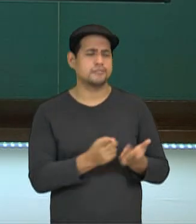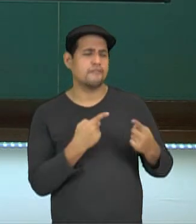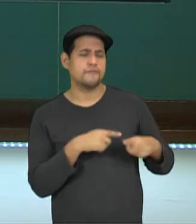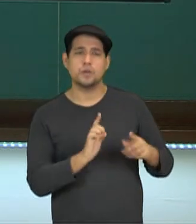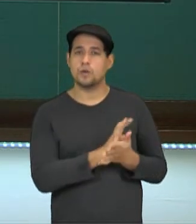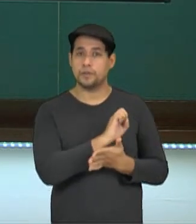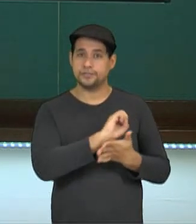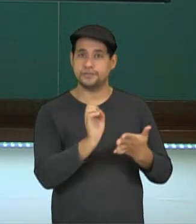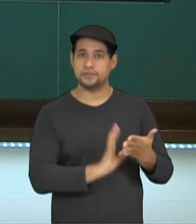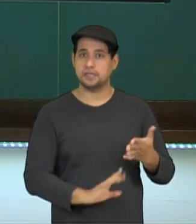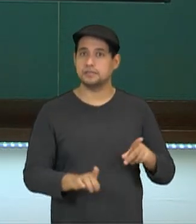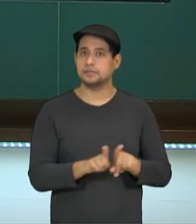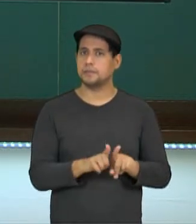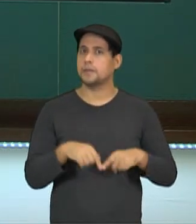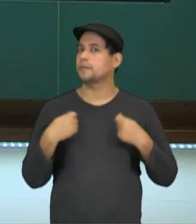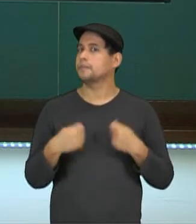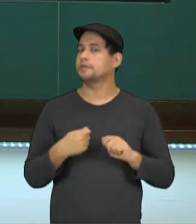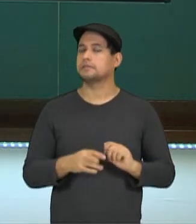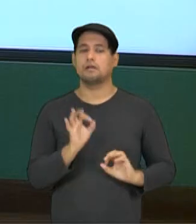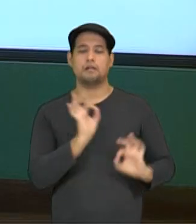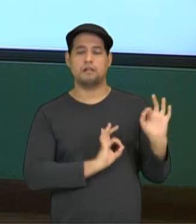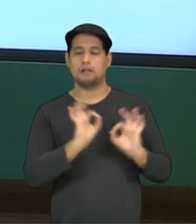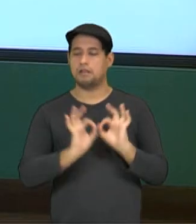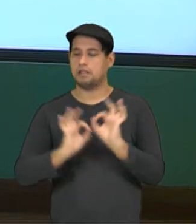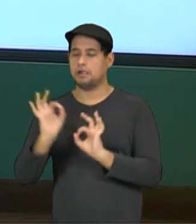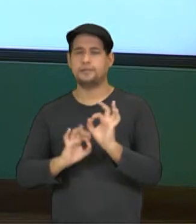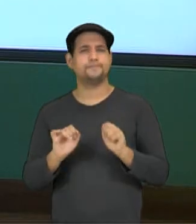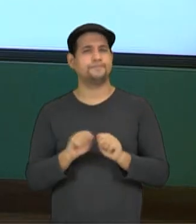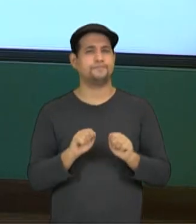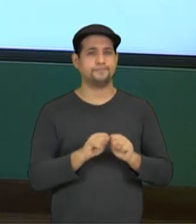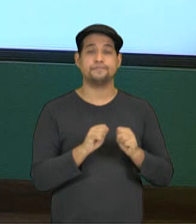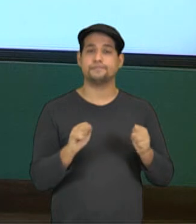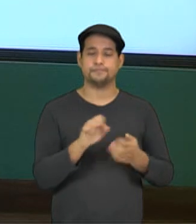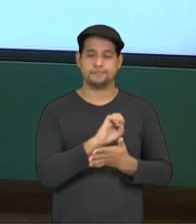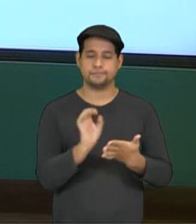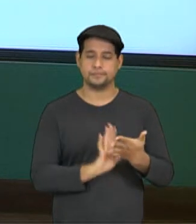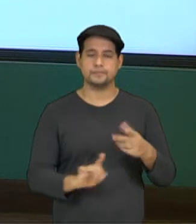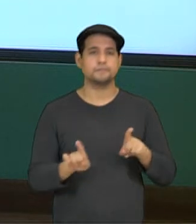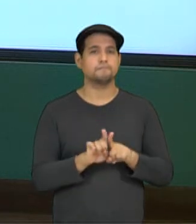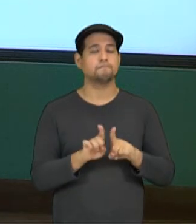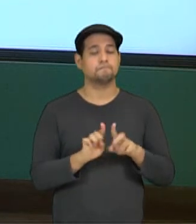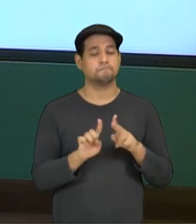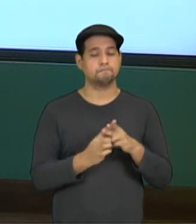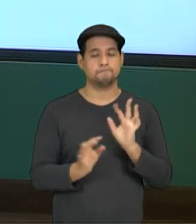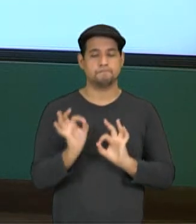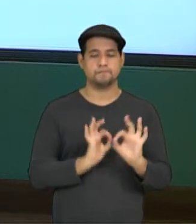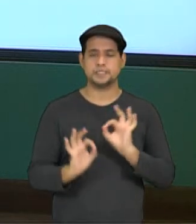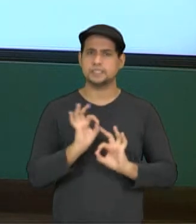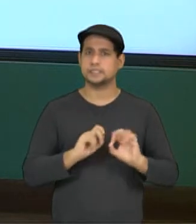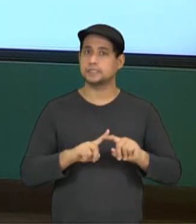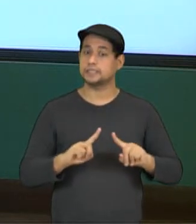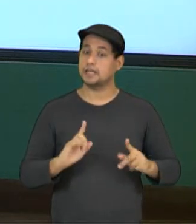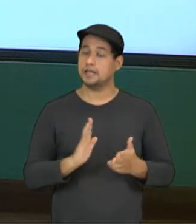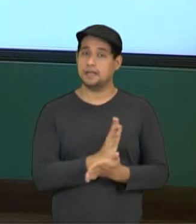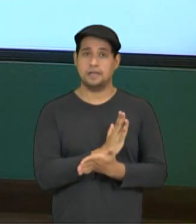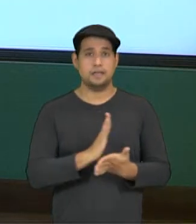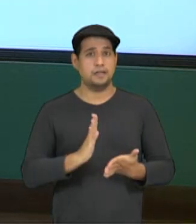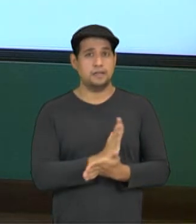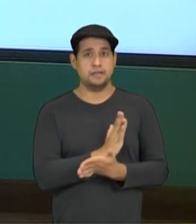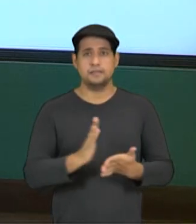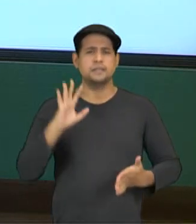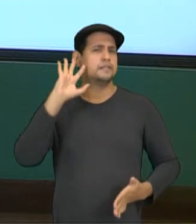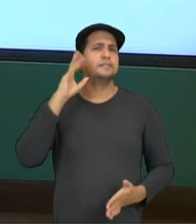uma tarefa. Nós devemos ter um planejamento da execução dessas tarefas para resolvê-las. Algumas vezes